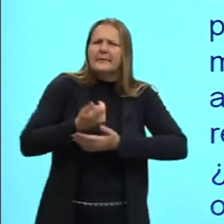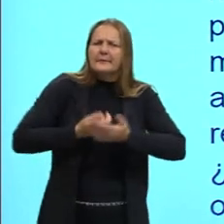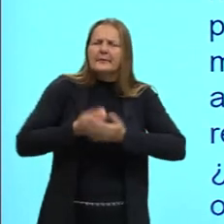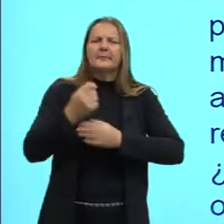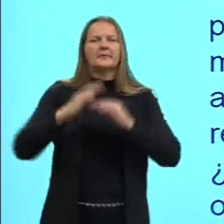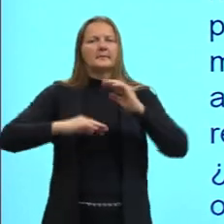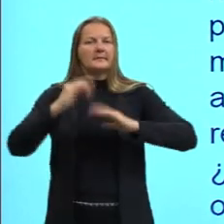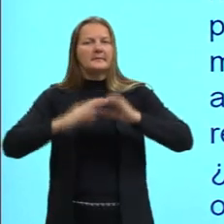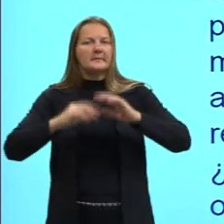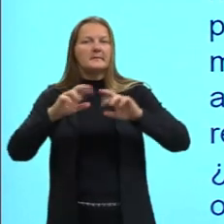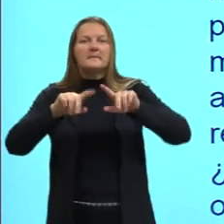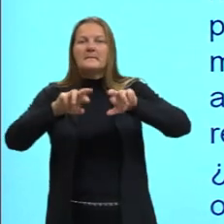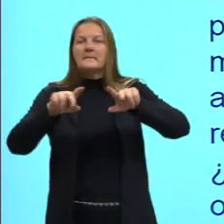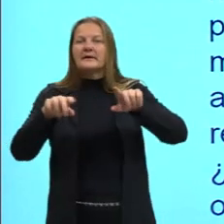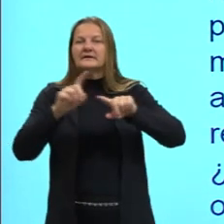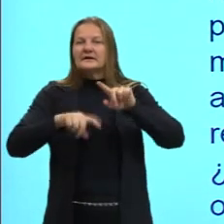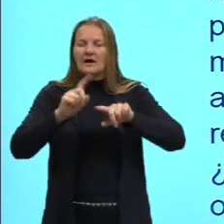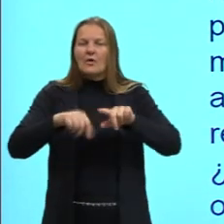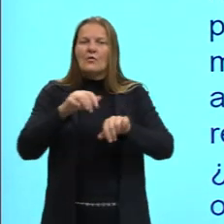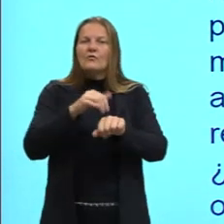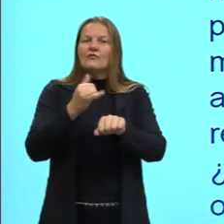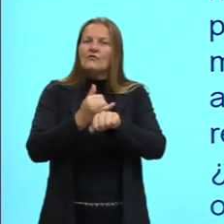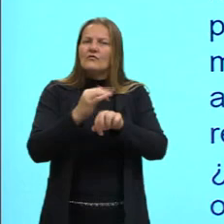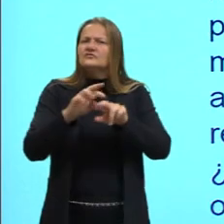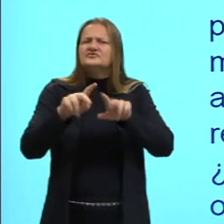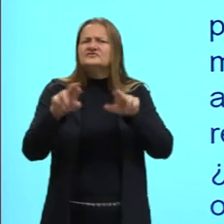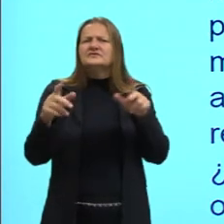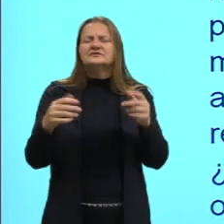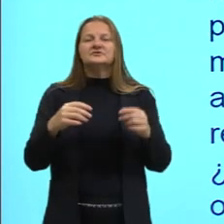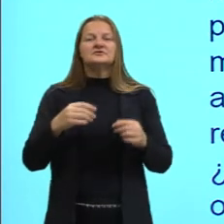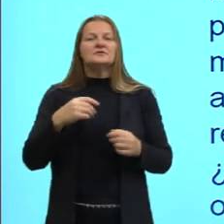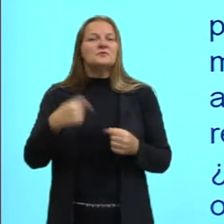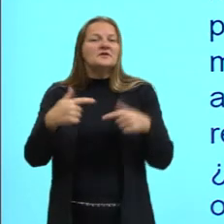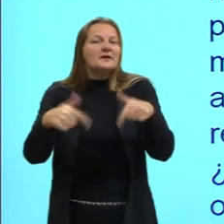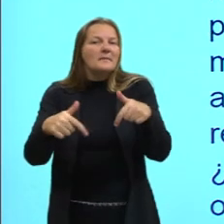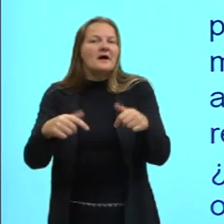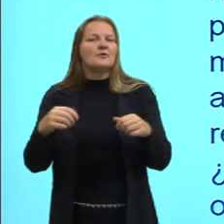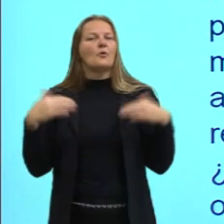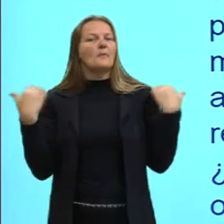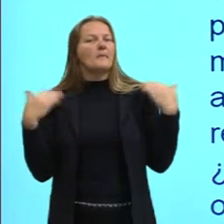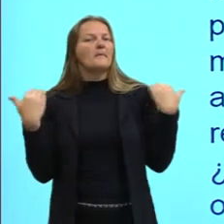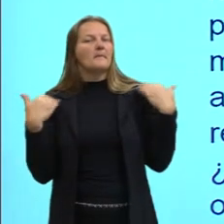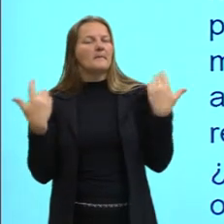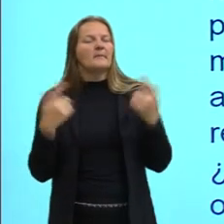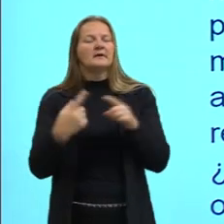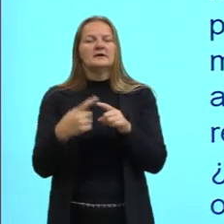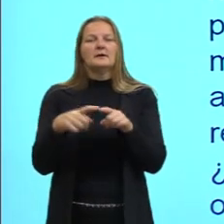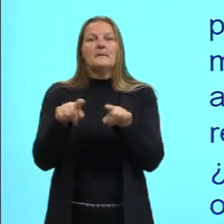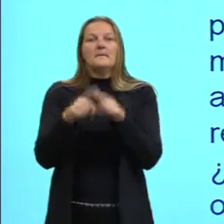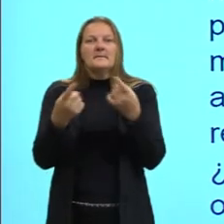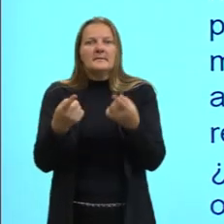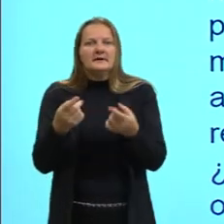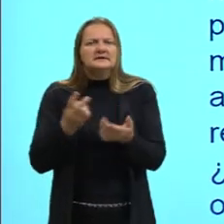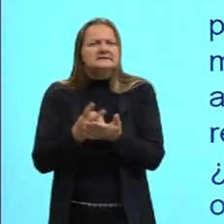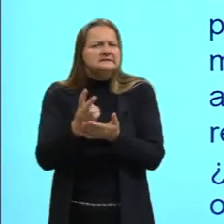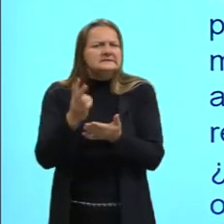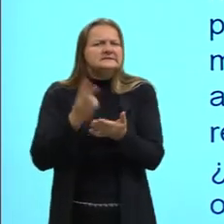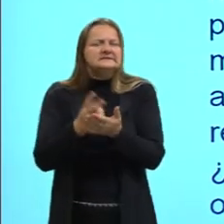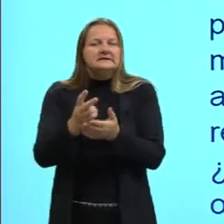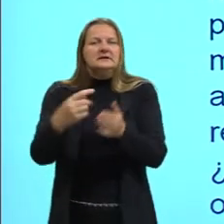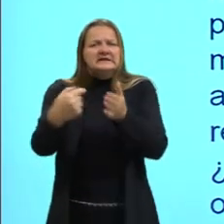eletrônicos como ferramentas de trabalho ou de lazer. pero, pero, haciendo unas cuantas